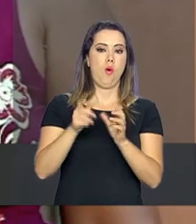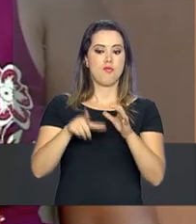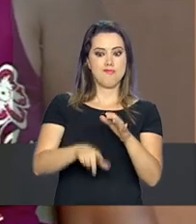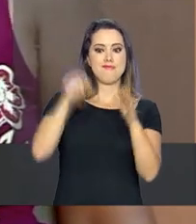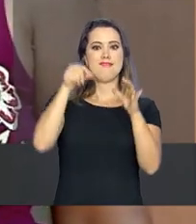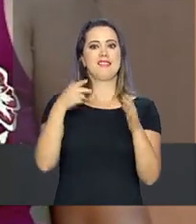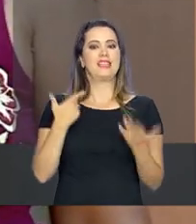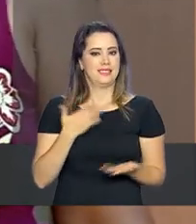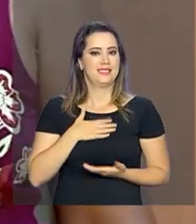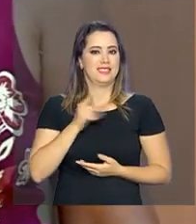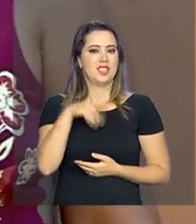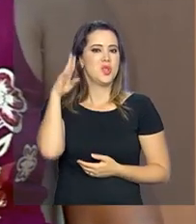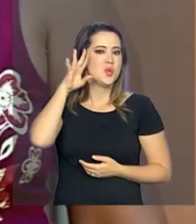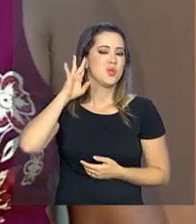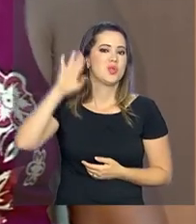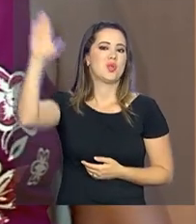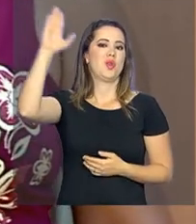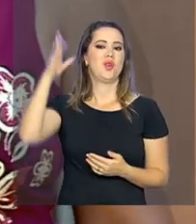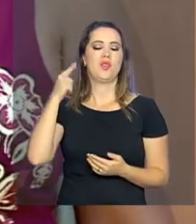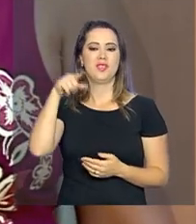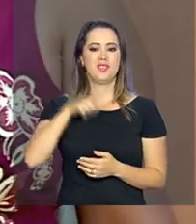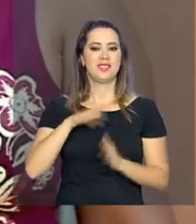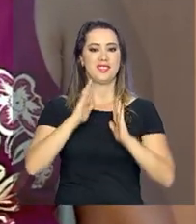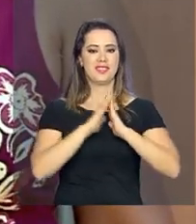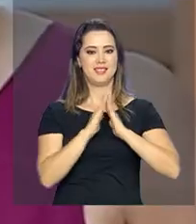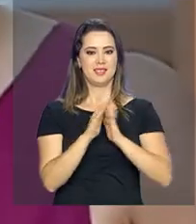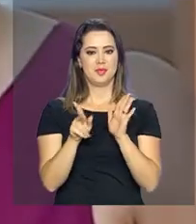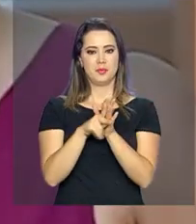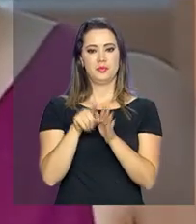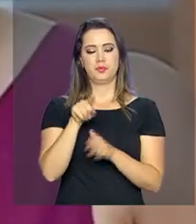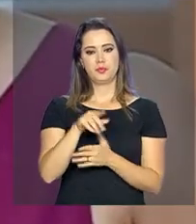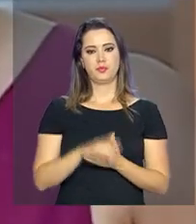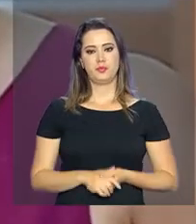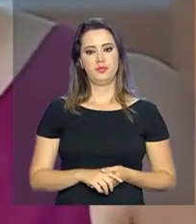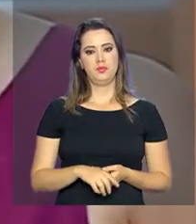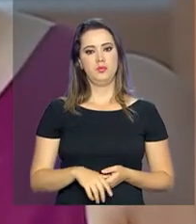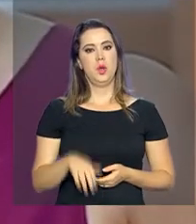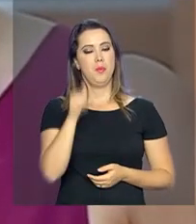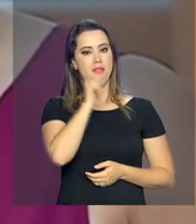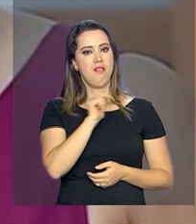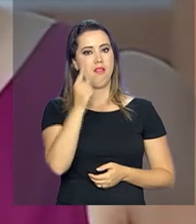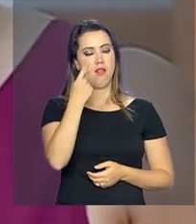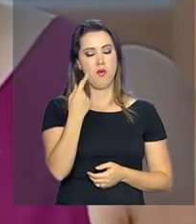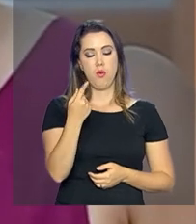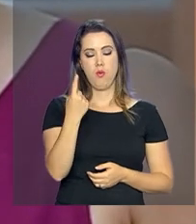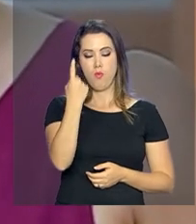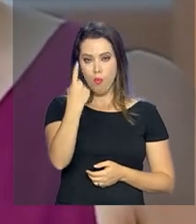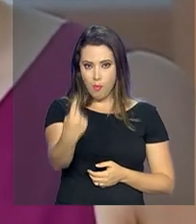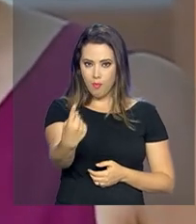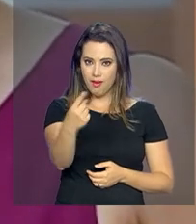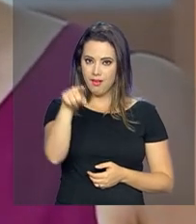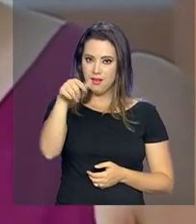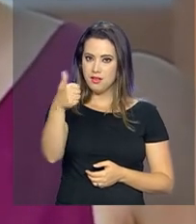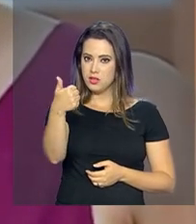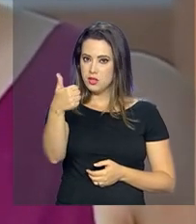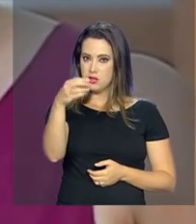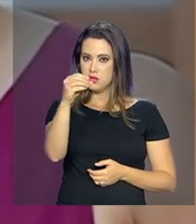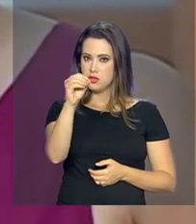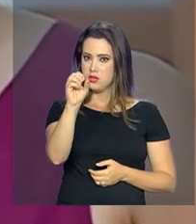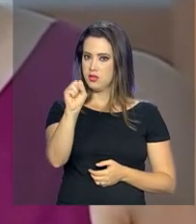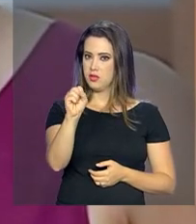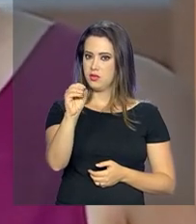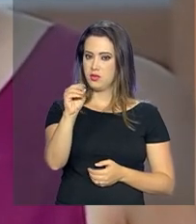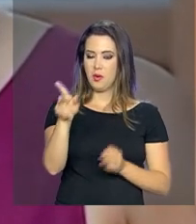um sonho muito grande de ter uma cave. Lúcia foi uma das 1.080 famílias que receberam em Goiânia